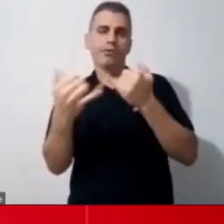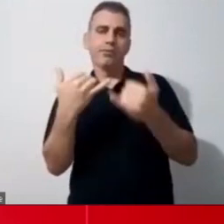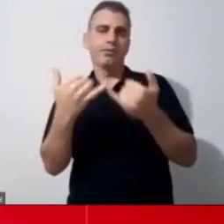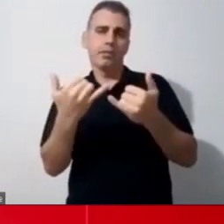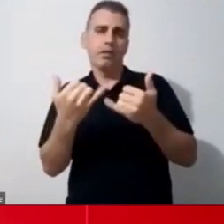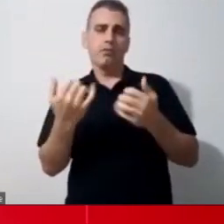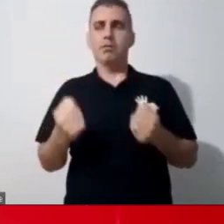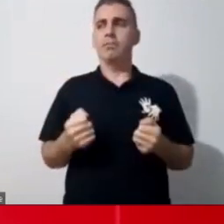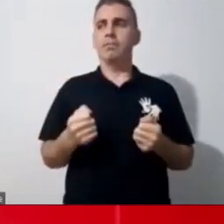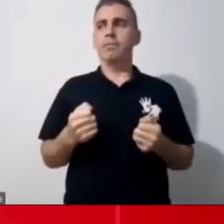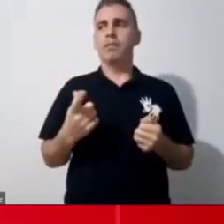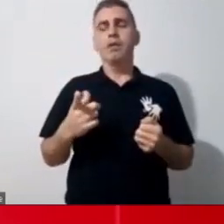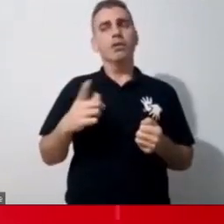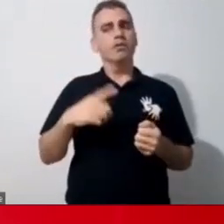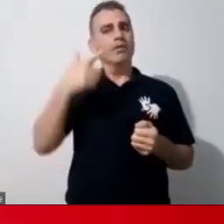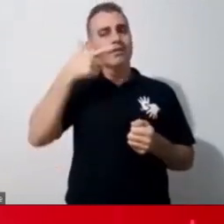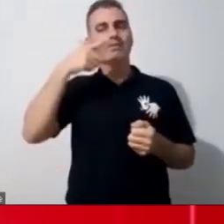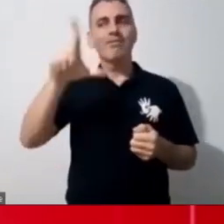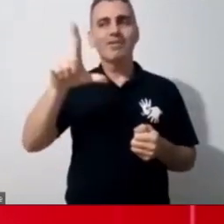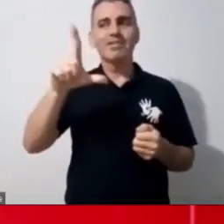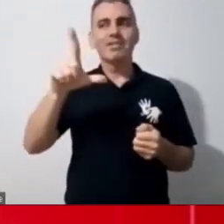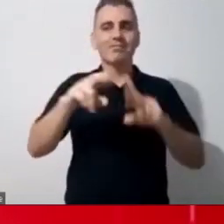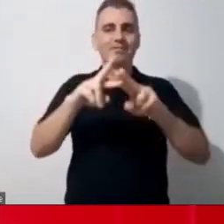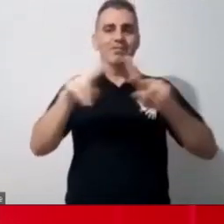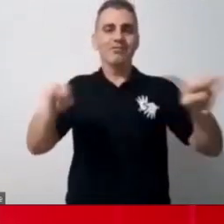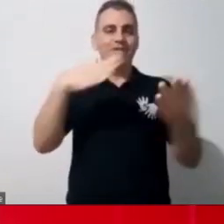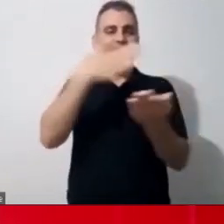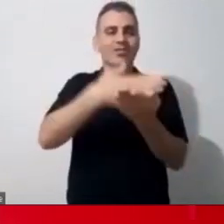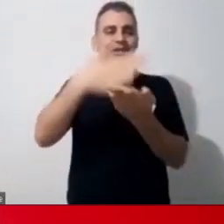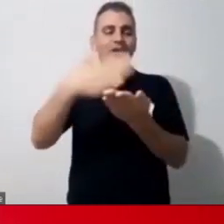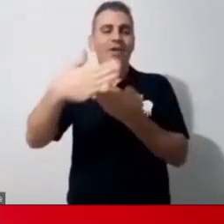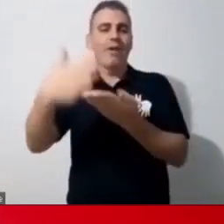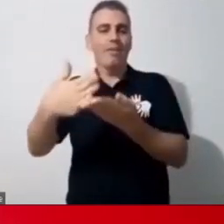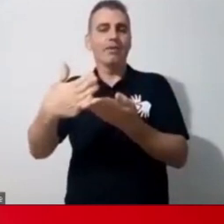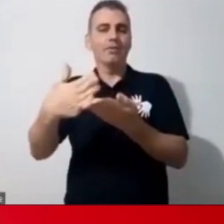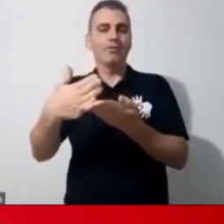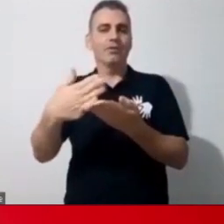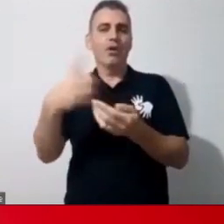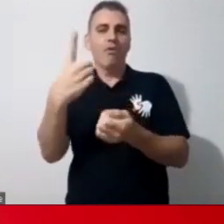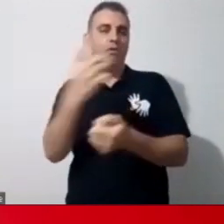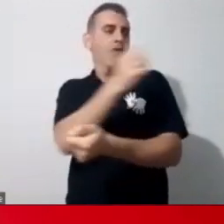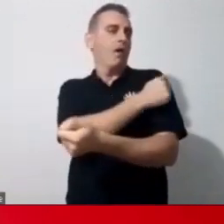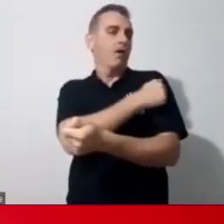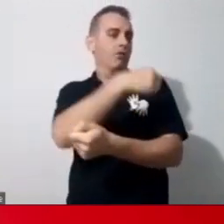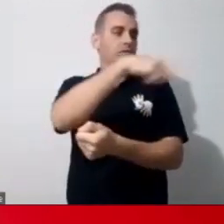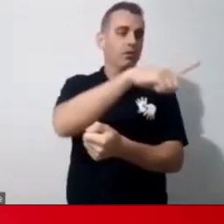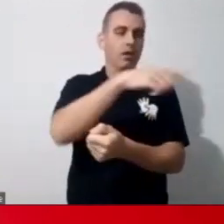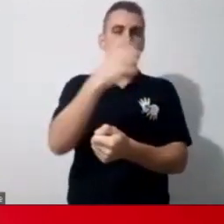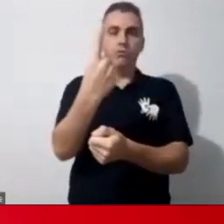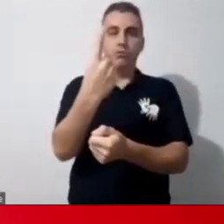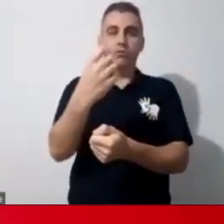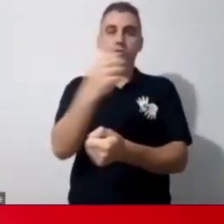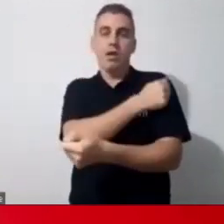e o B naquele lá e não vai fazer diferença, eu posso fazer essa troca, né? Para eu conseguir